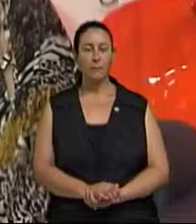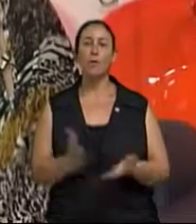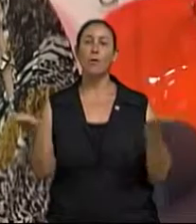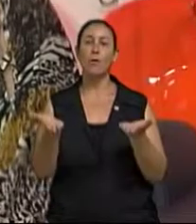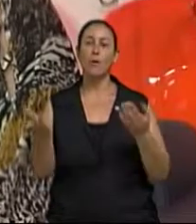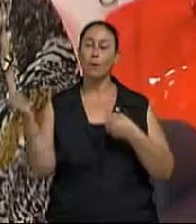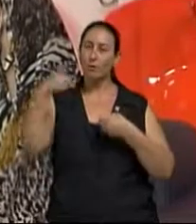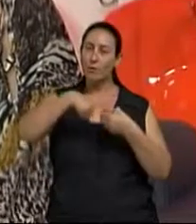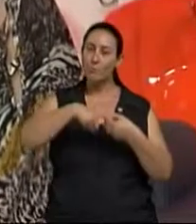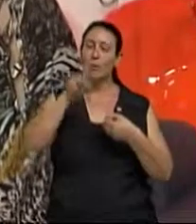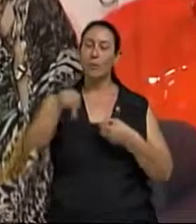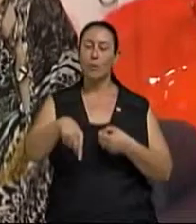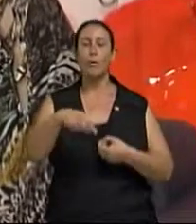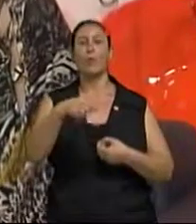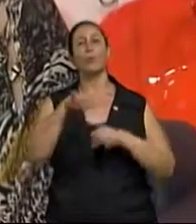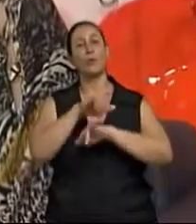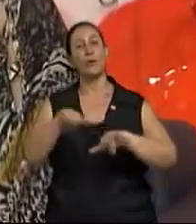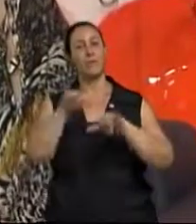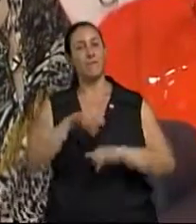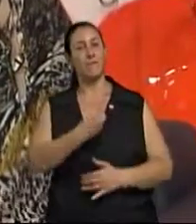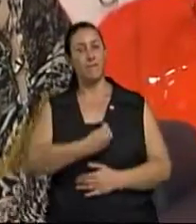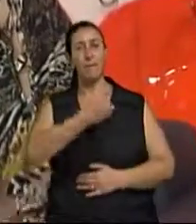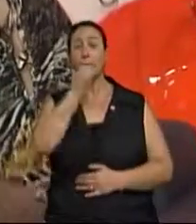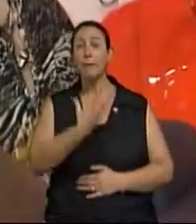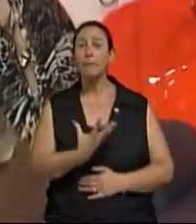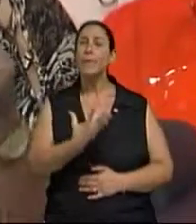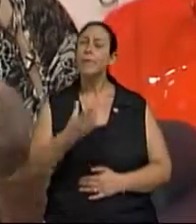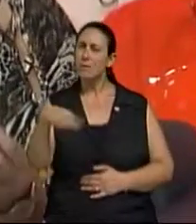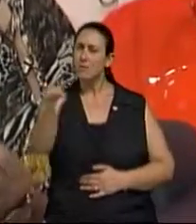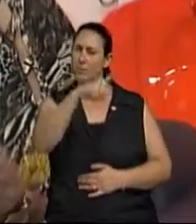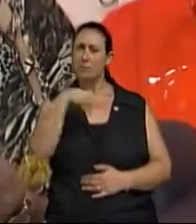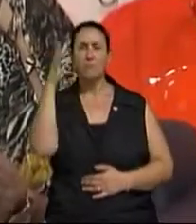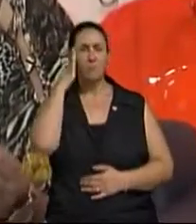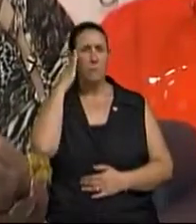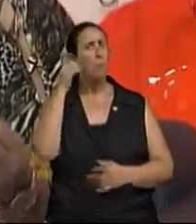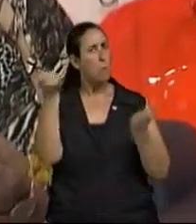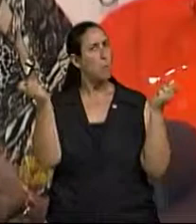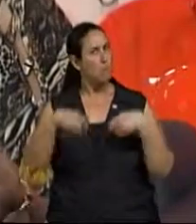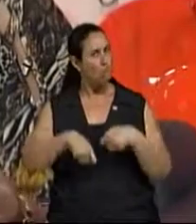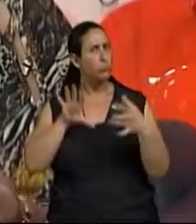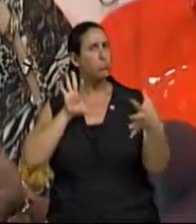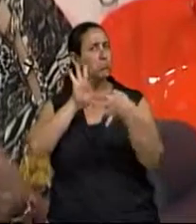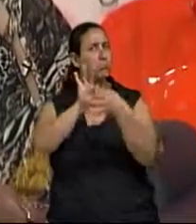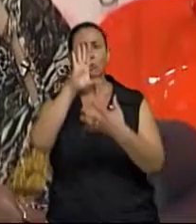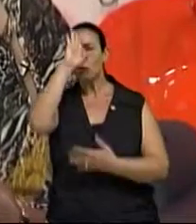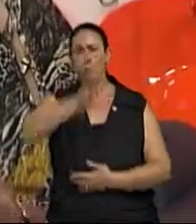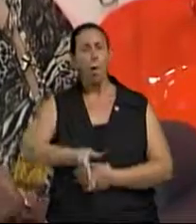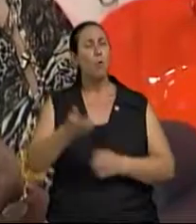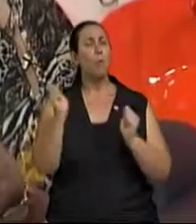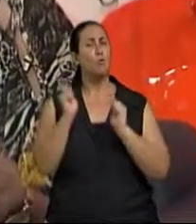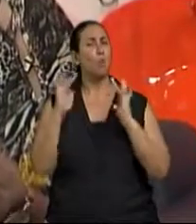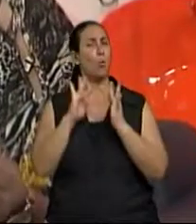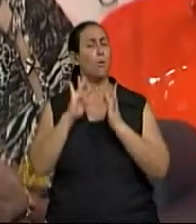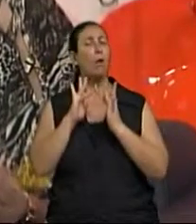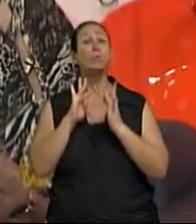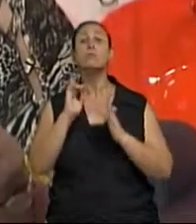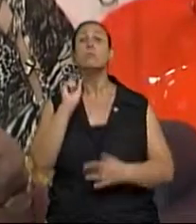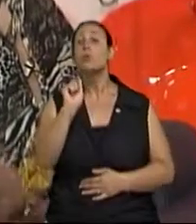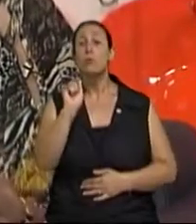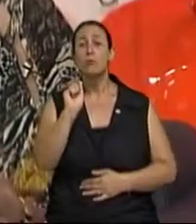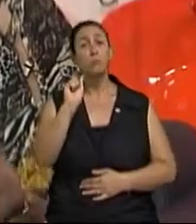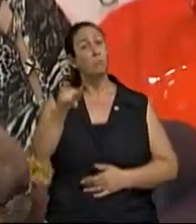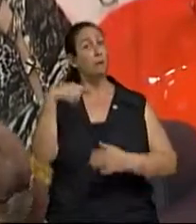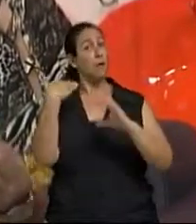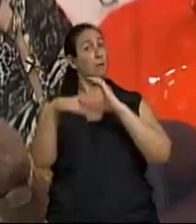Estamos de volta com o nosso Viva Bem e você sabe que você pode ter uma conexão direta com a gente através do